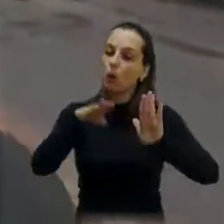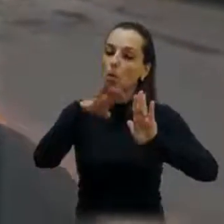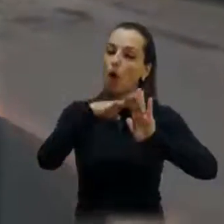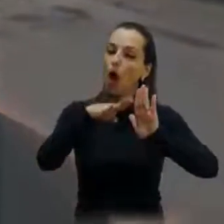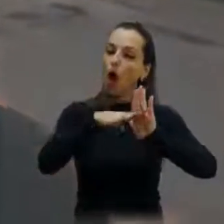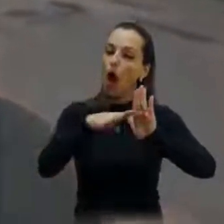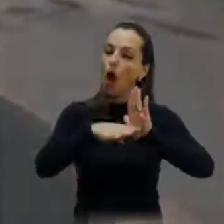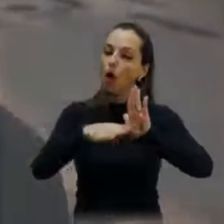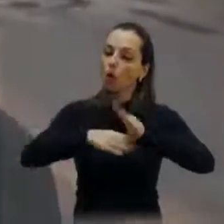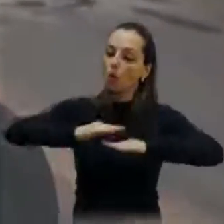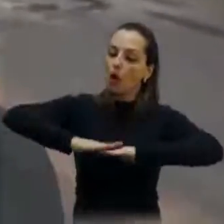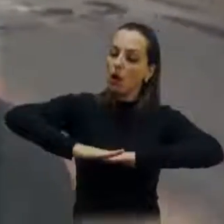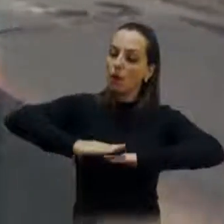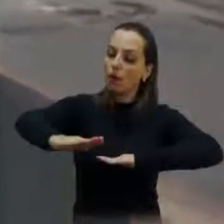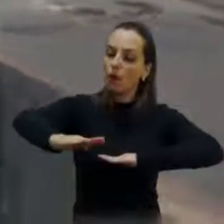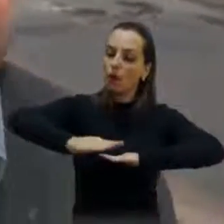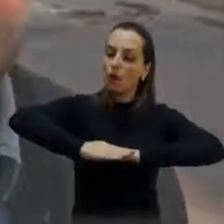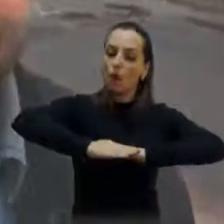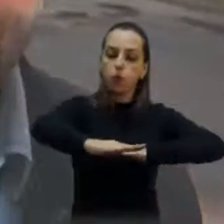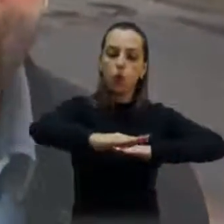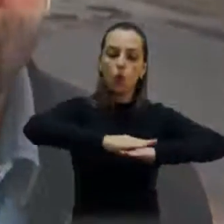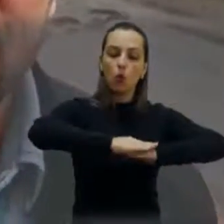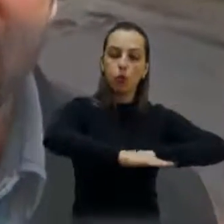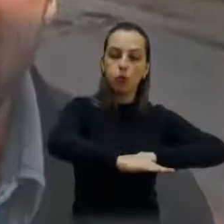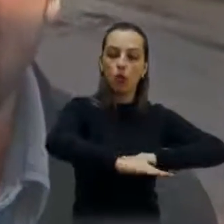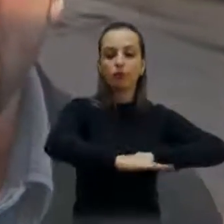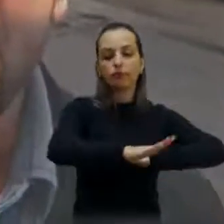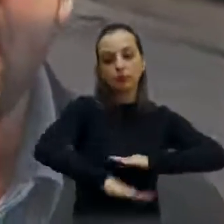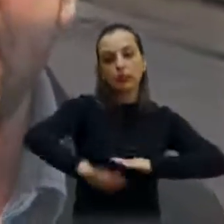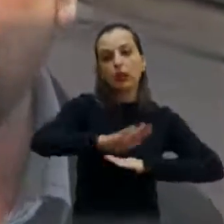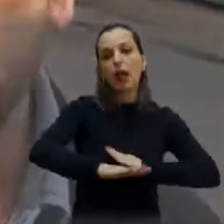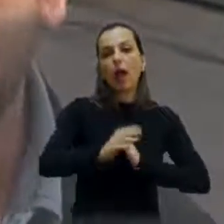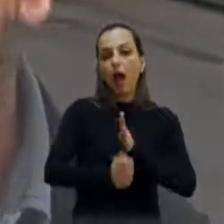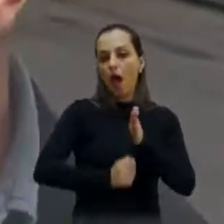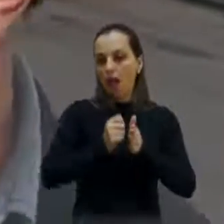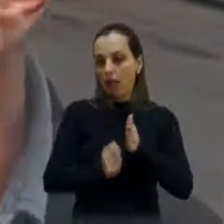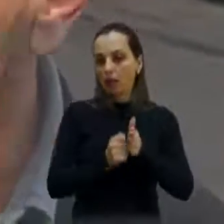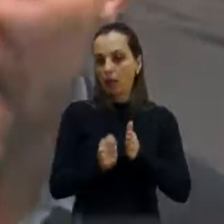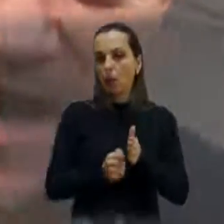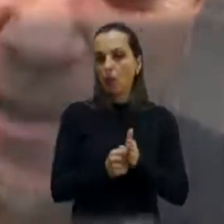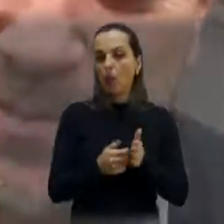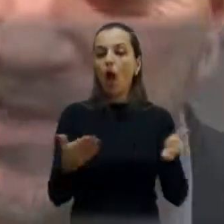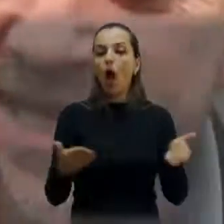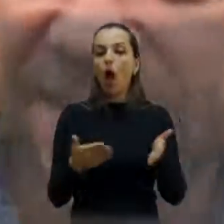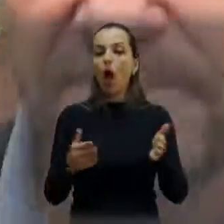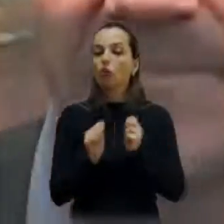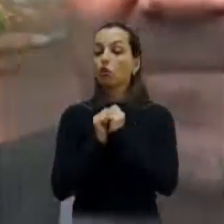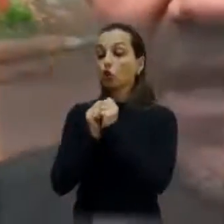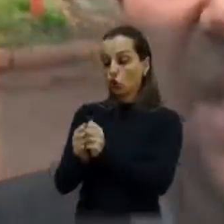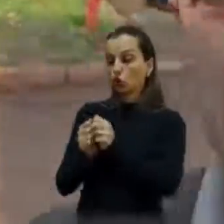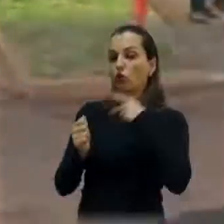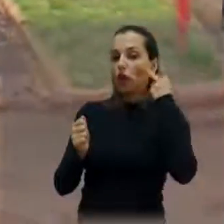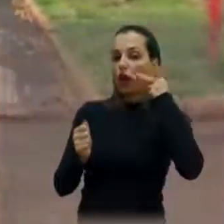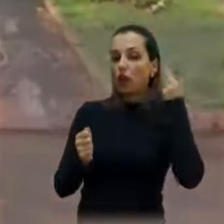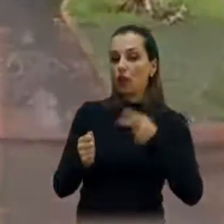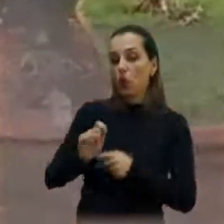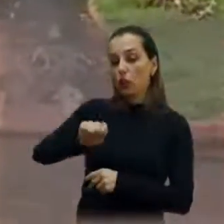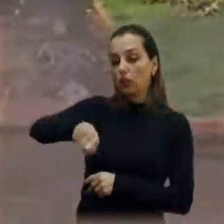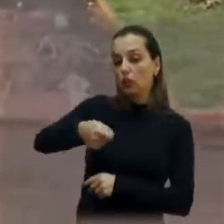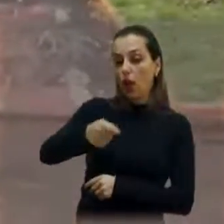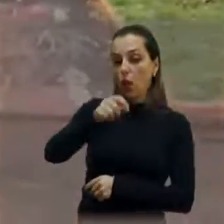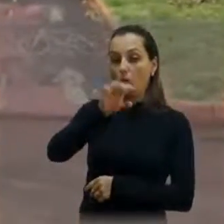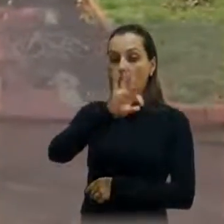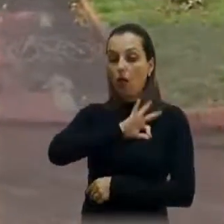recuperação das vias públicas da cidade. E eu estou aqui com vereador Magal porque ele tem